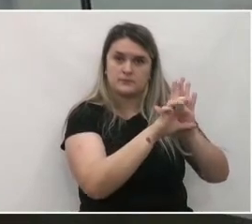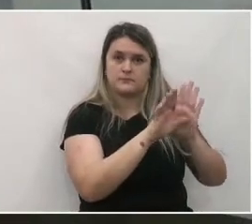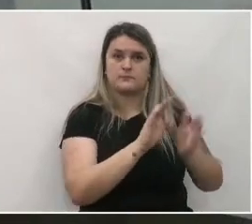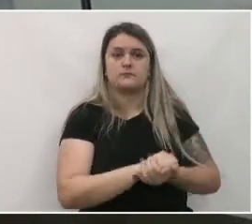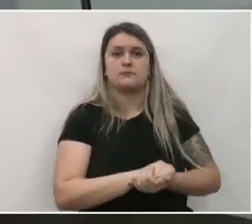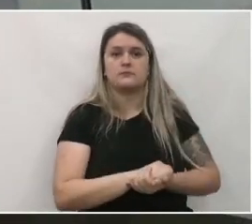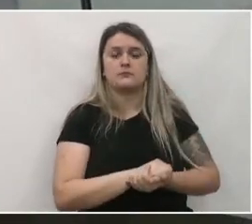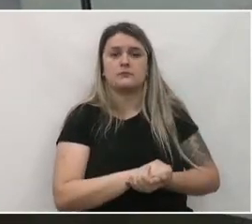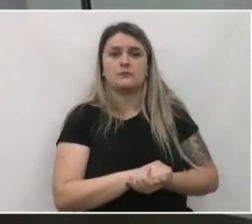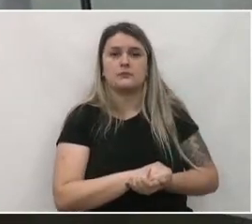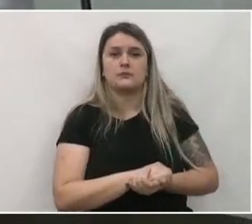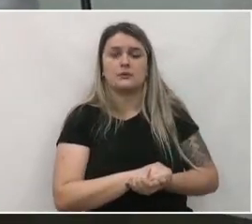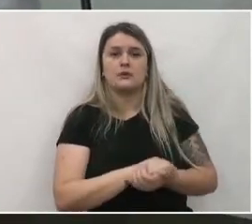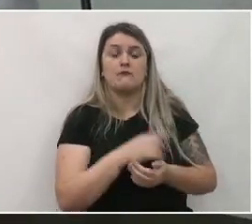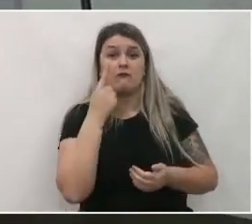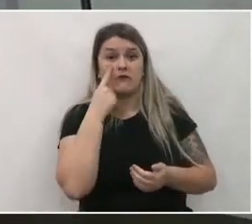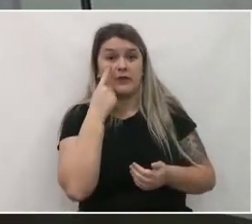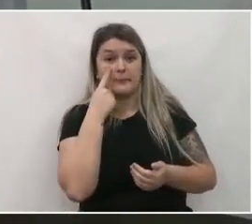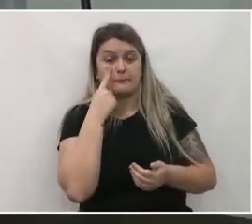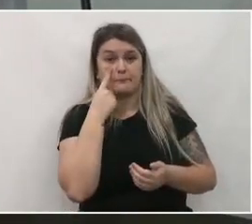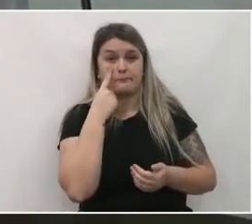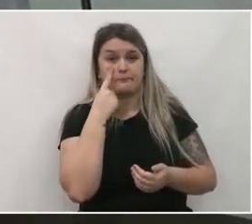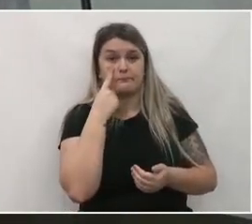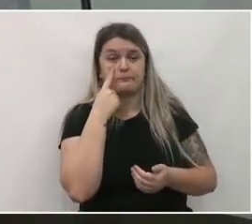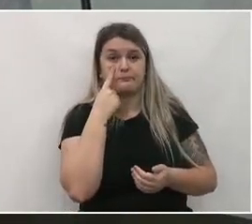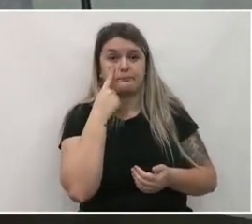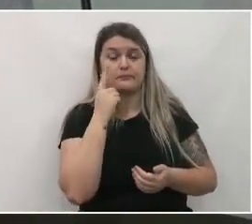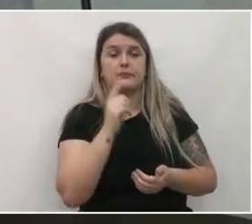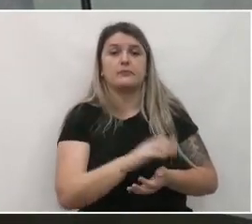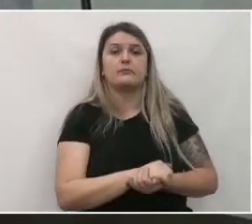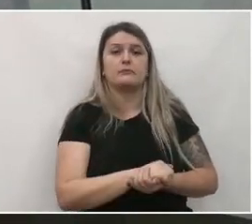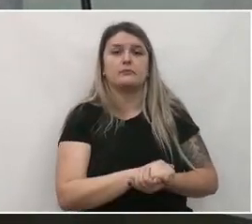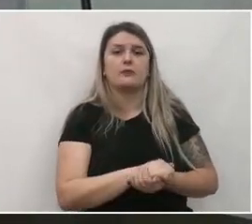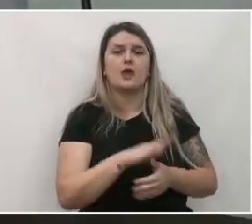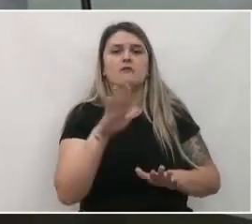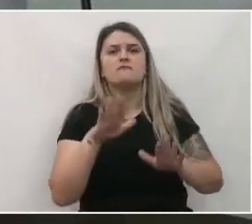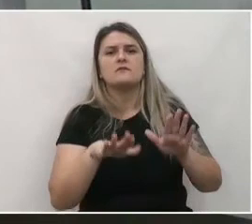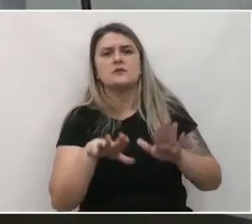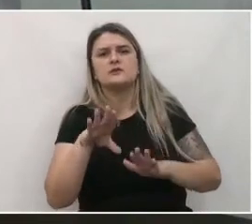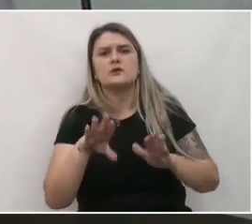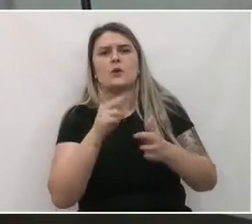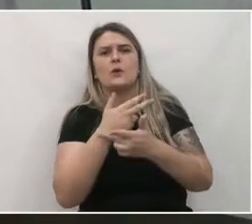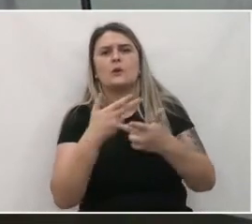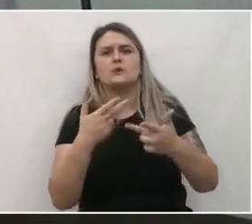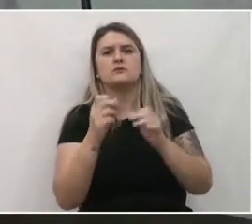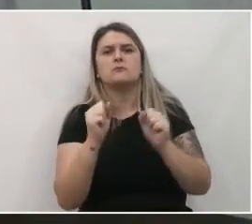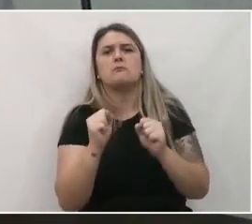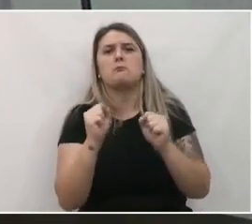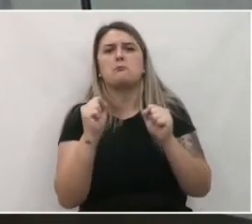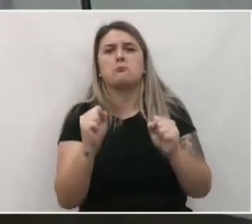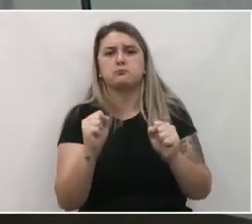casos que, veja, as situações que possam ser,